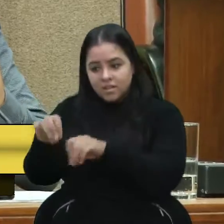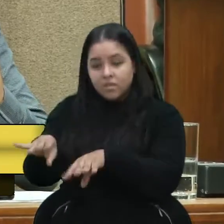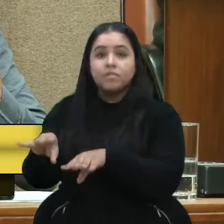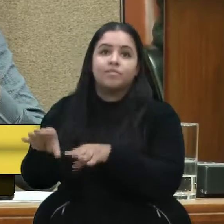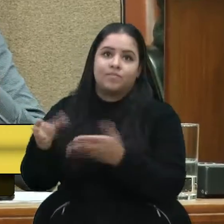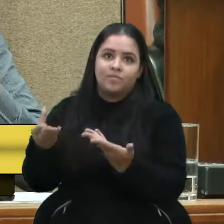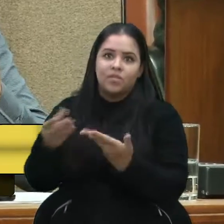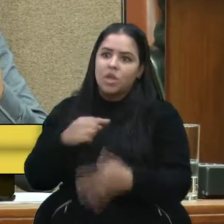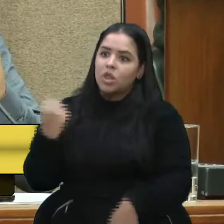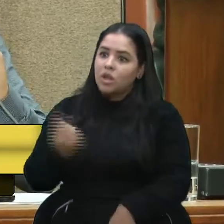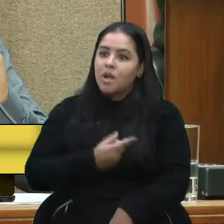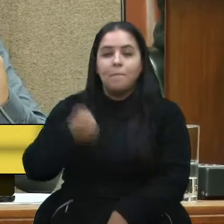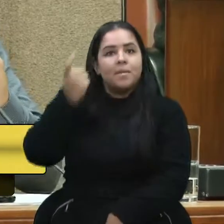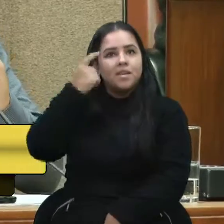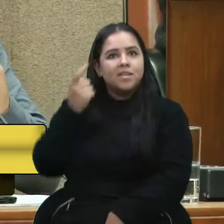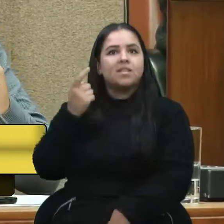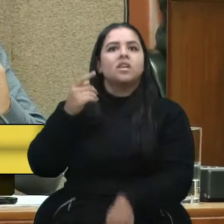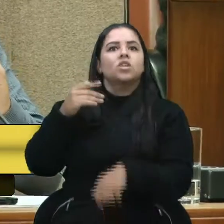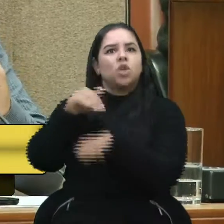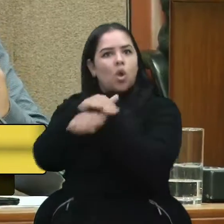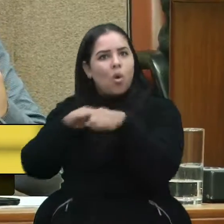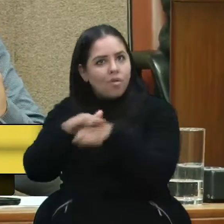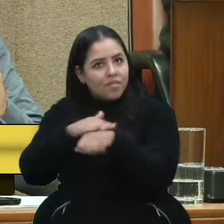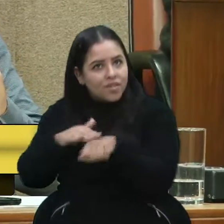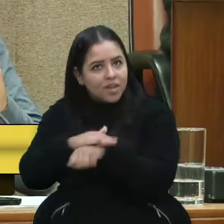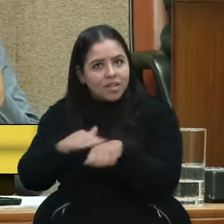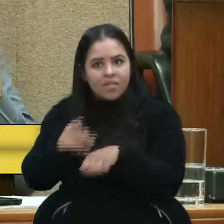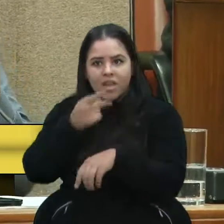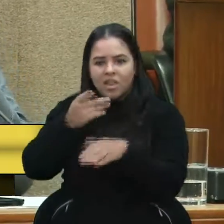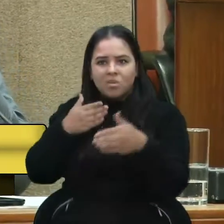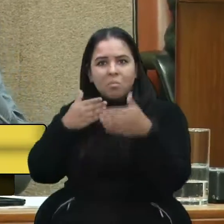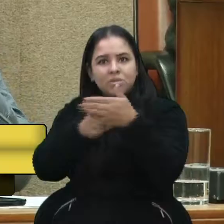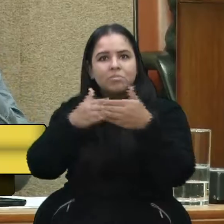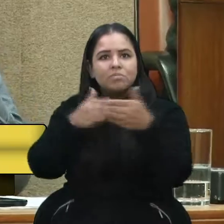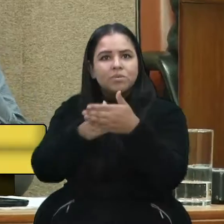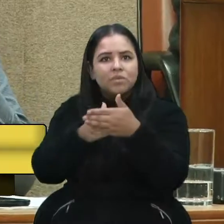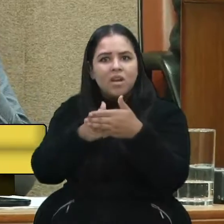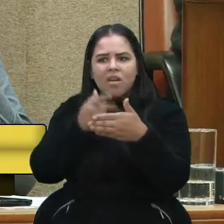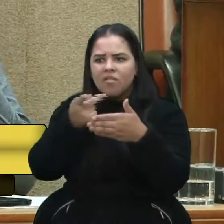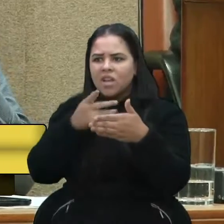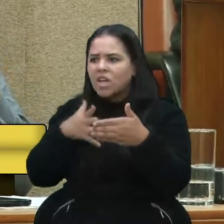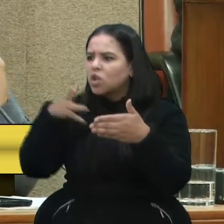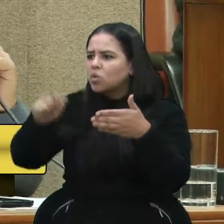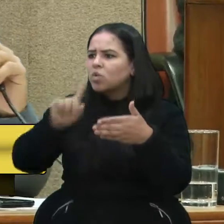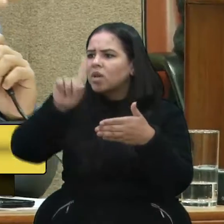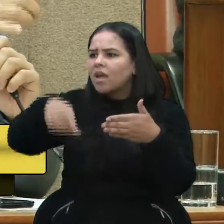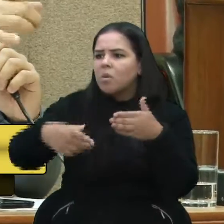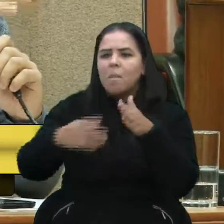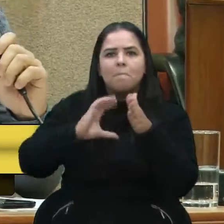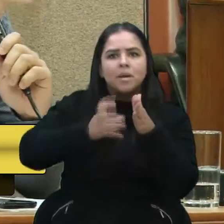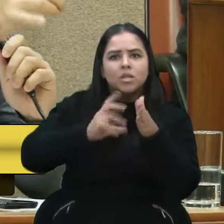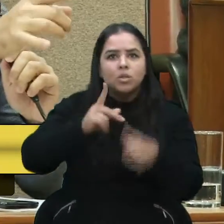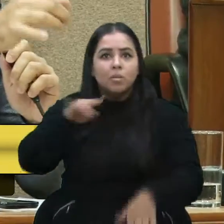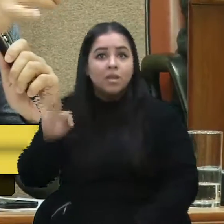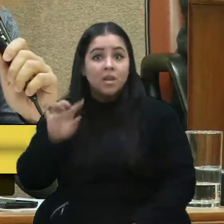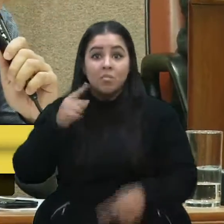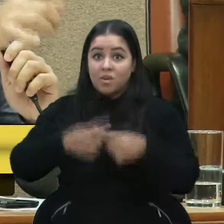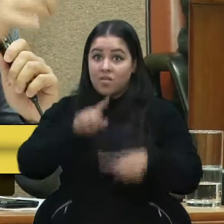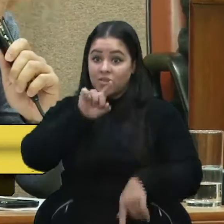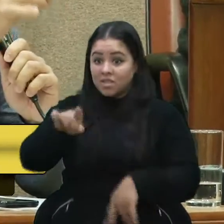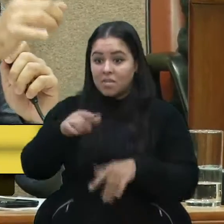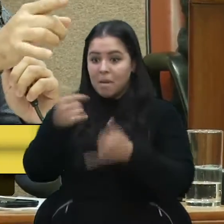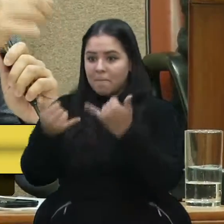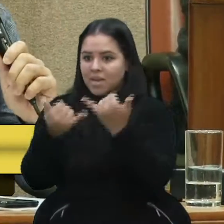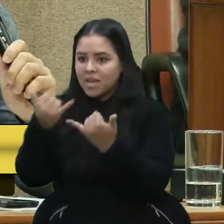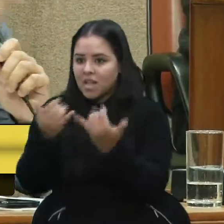em diálogo e em falar em obstaculizar. Me parece que se obstaculiza tudo que é do PT. Até porque a senhora, numa brincadeira, no